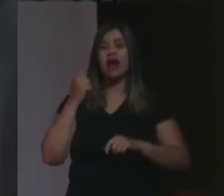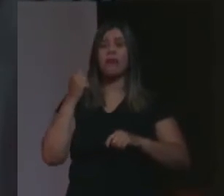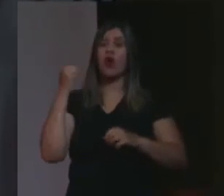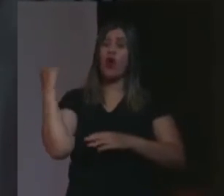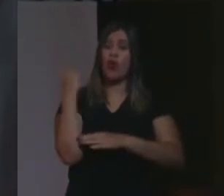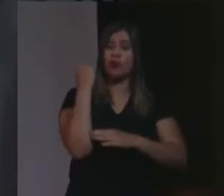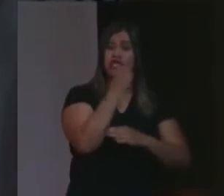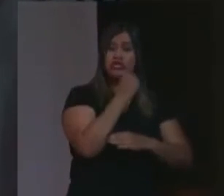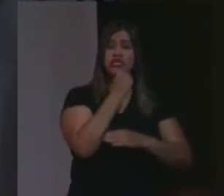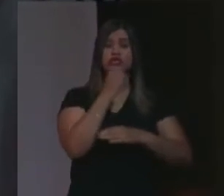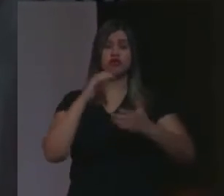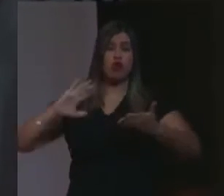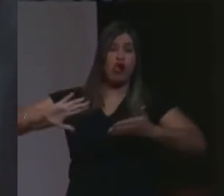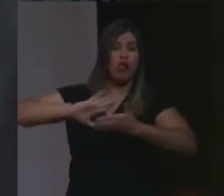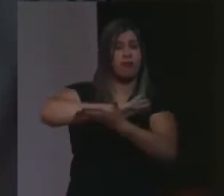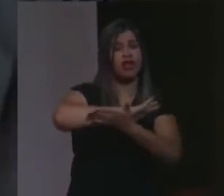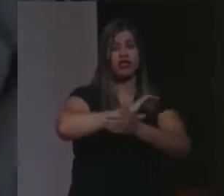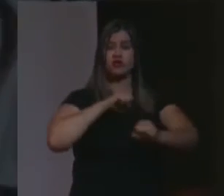extermínio, escravidão.